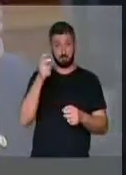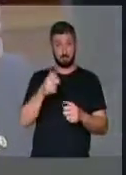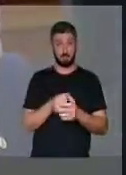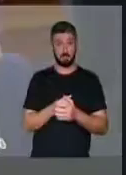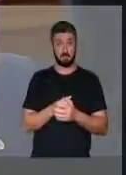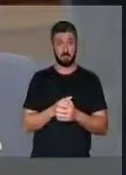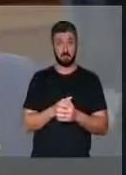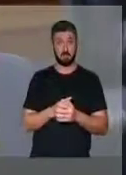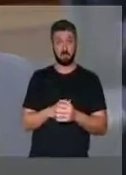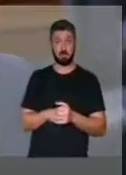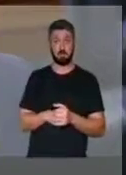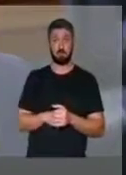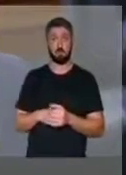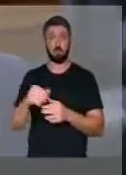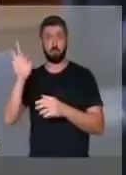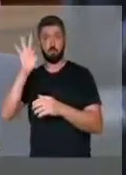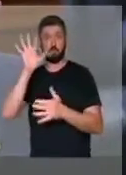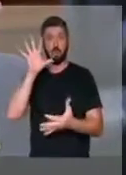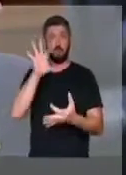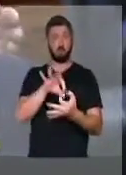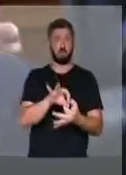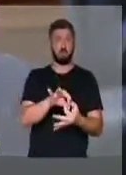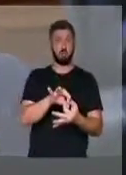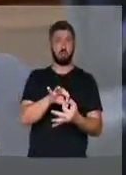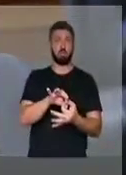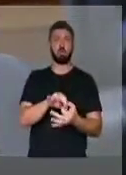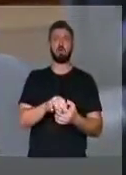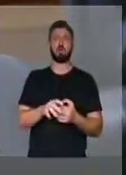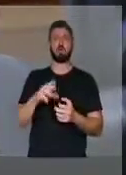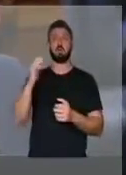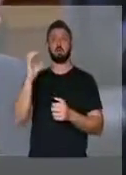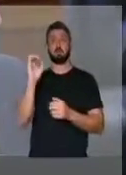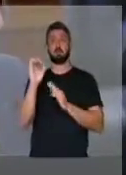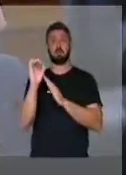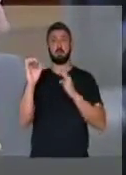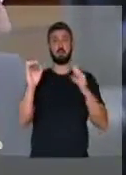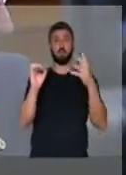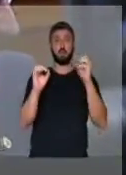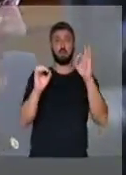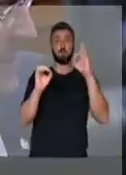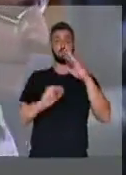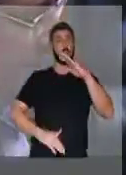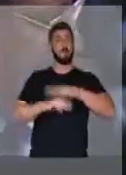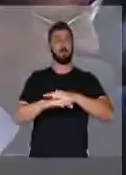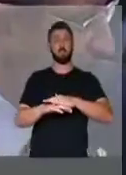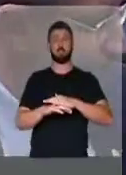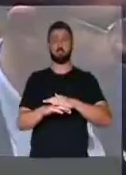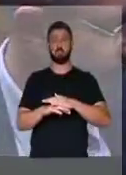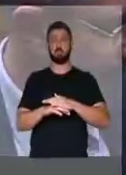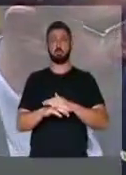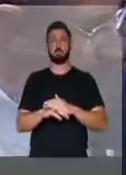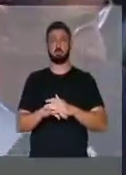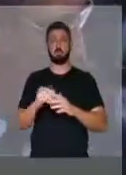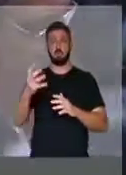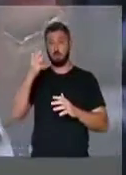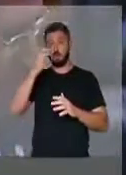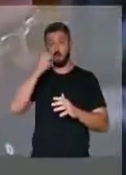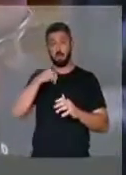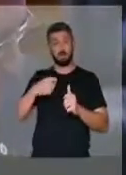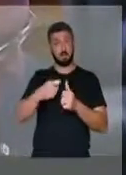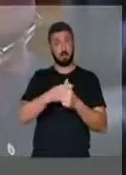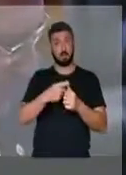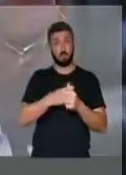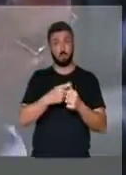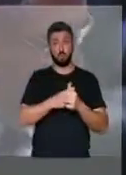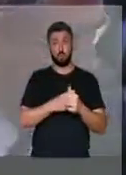agregação da União, ela vai de 10% a 40% no limite máximo. A arrecadação das